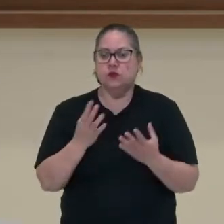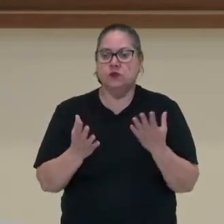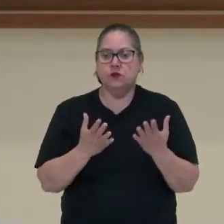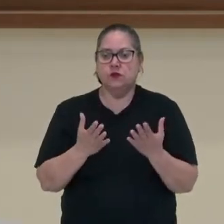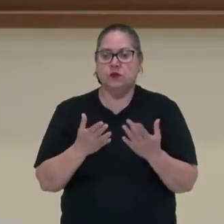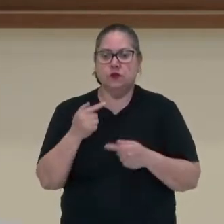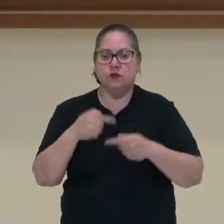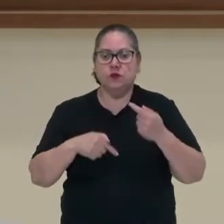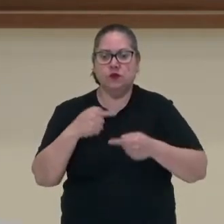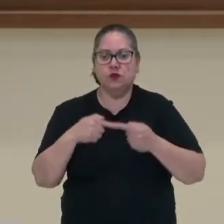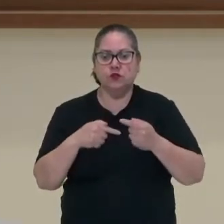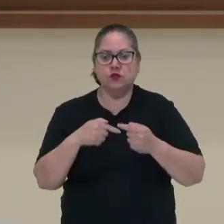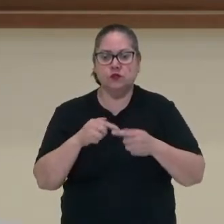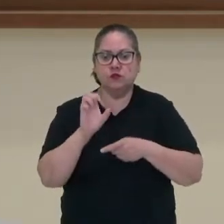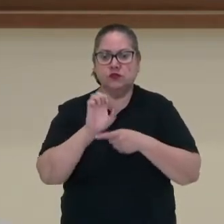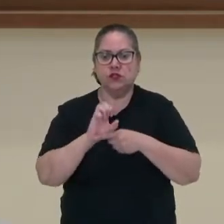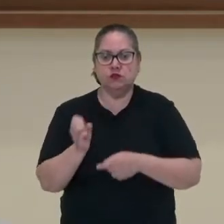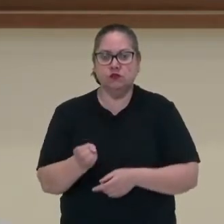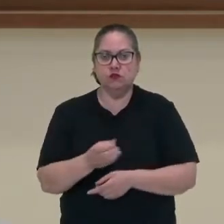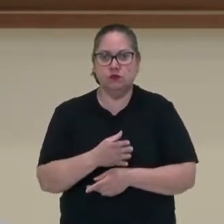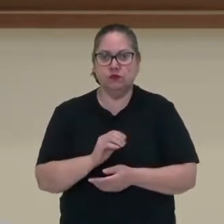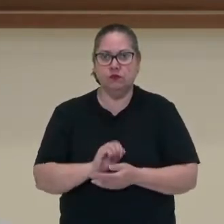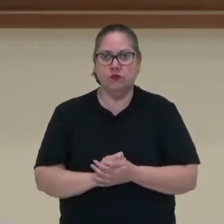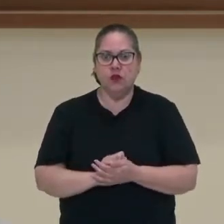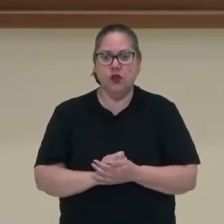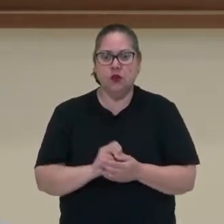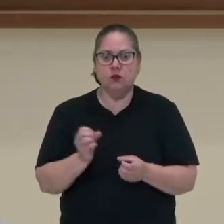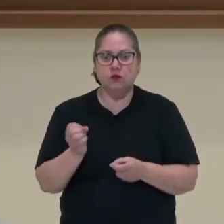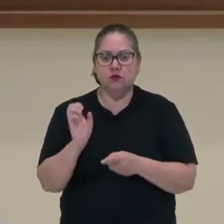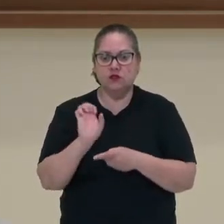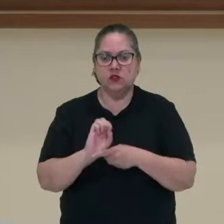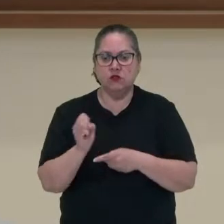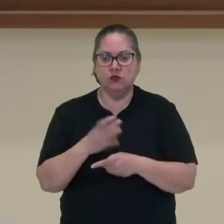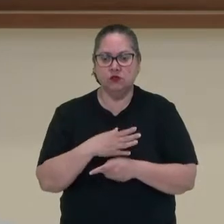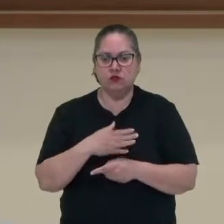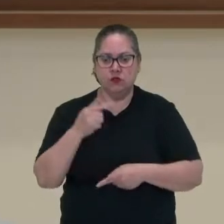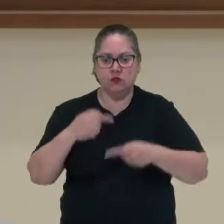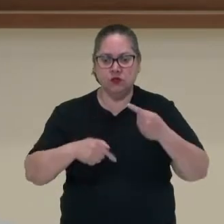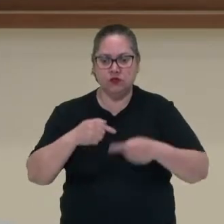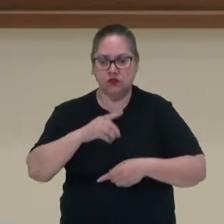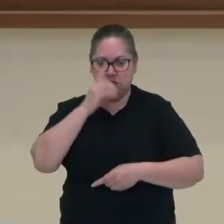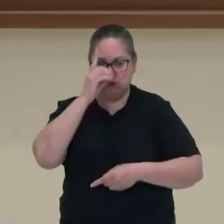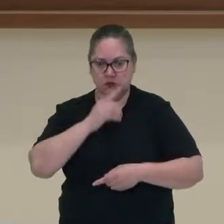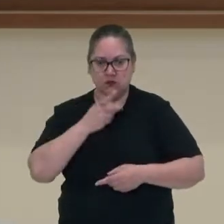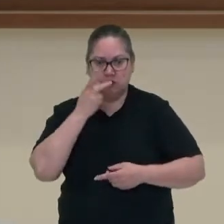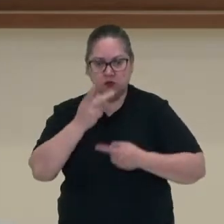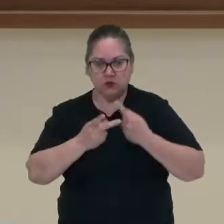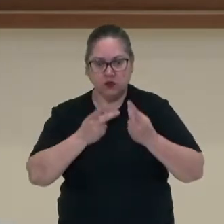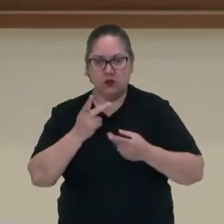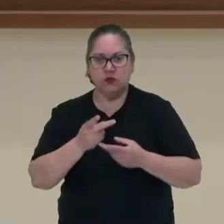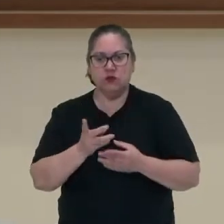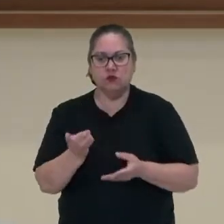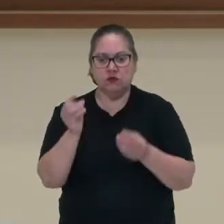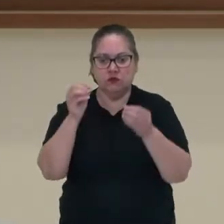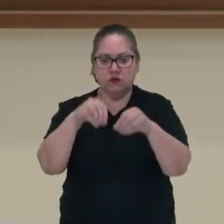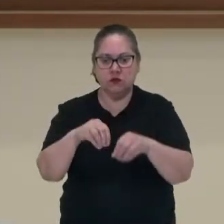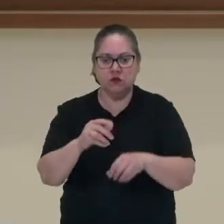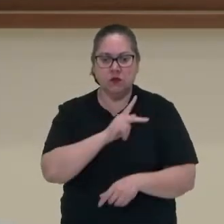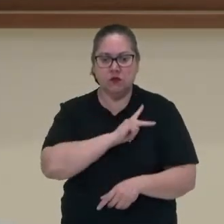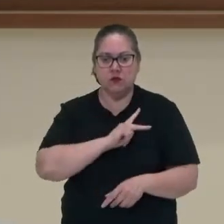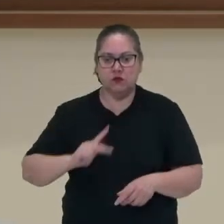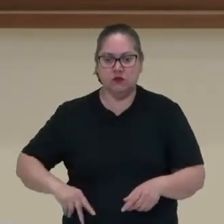política do Estado Novo. O Estado Novo era uma política ditatorial que foi implementada pelo